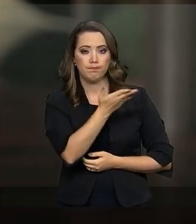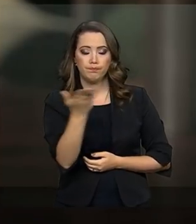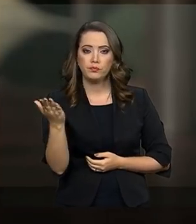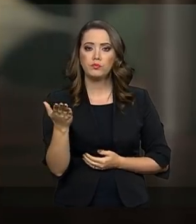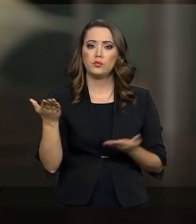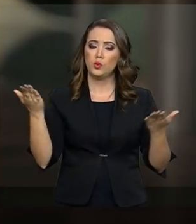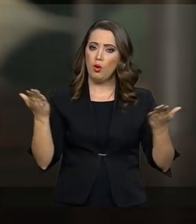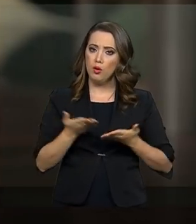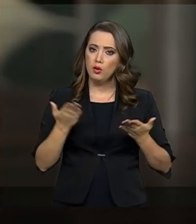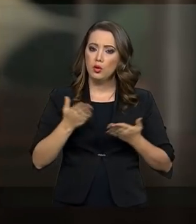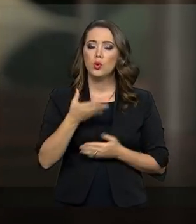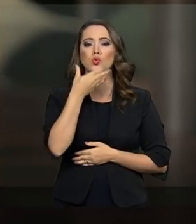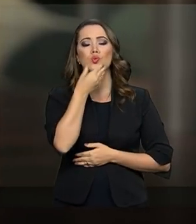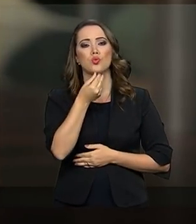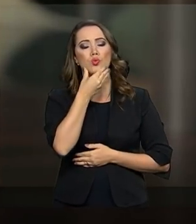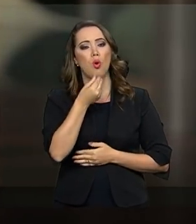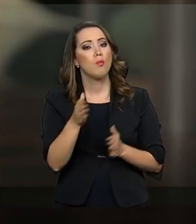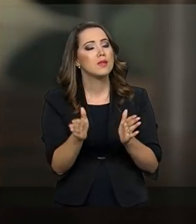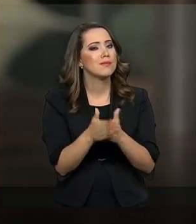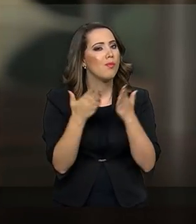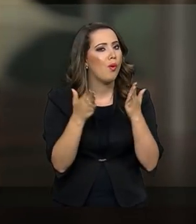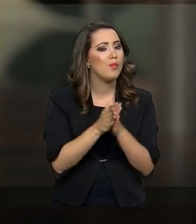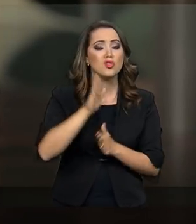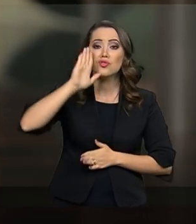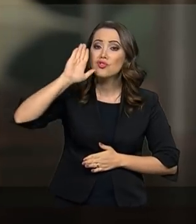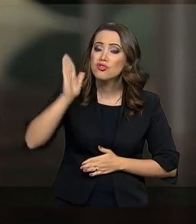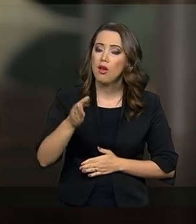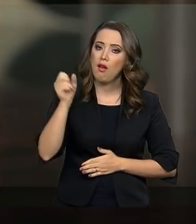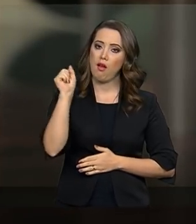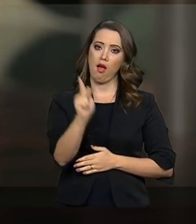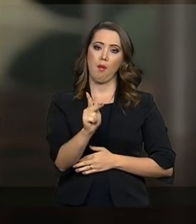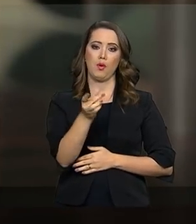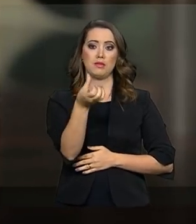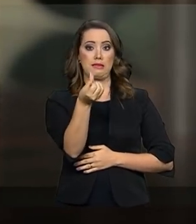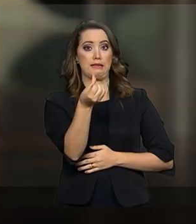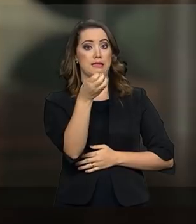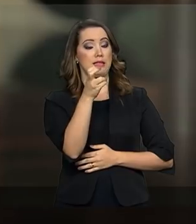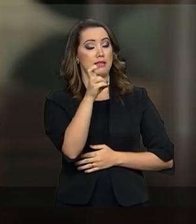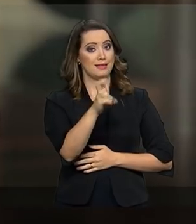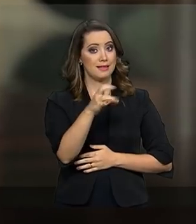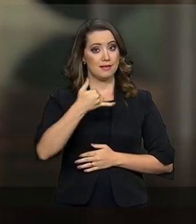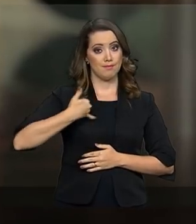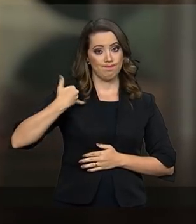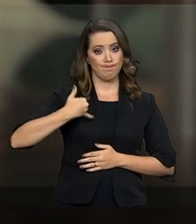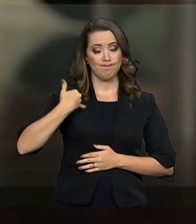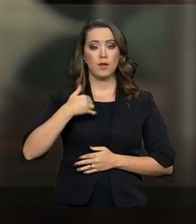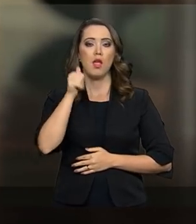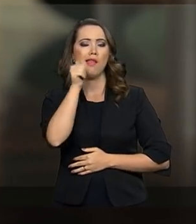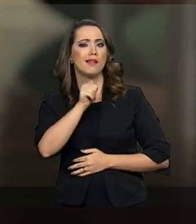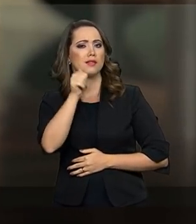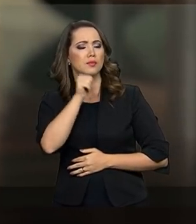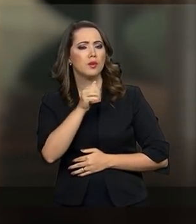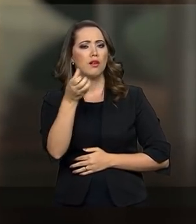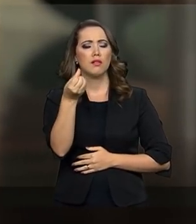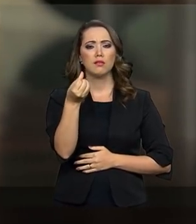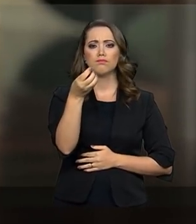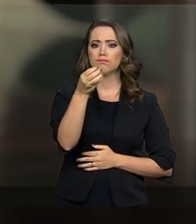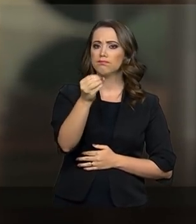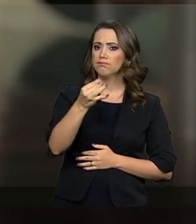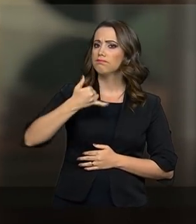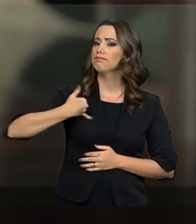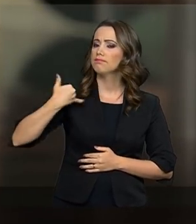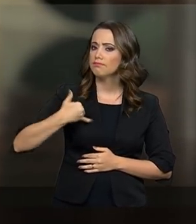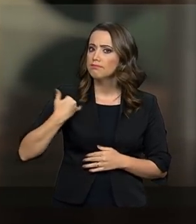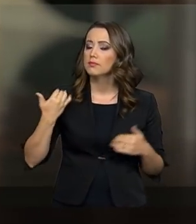hoje os homens mais pobres já se aposentam aos 65 anos e as mulheres aos 60.